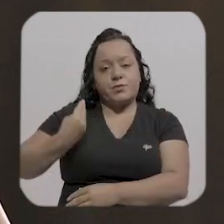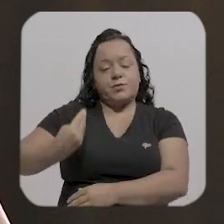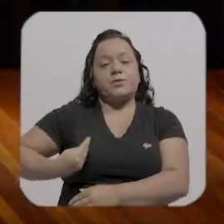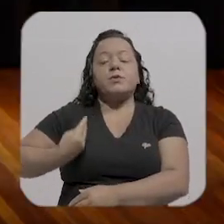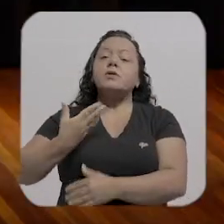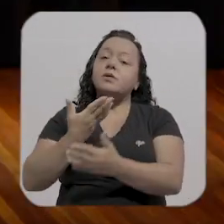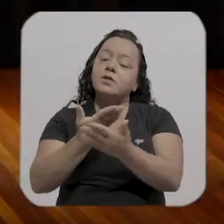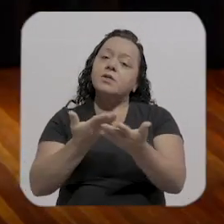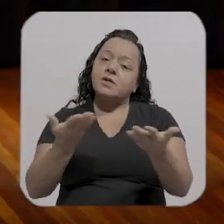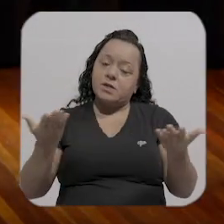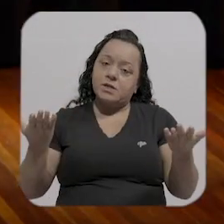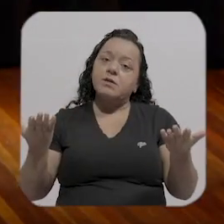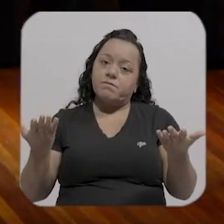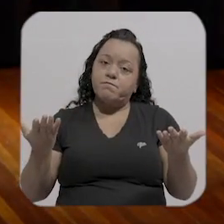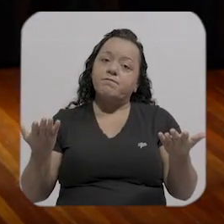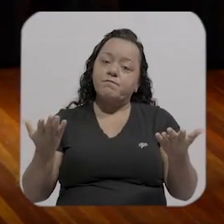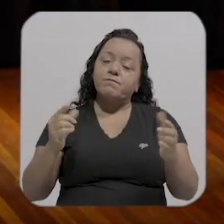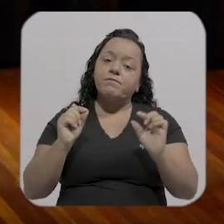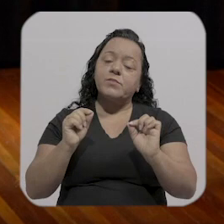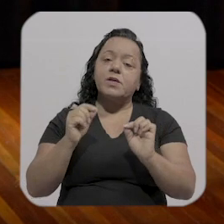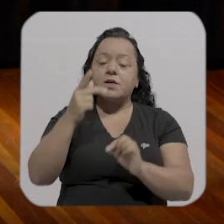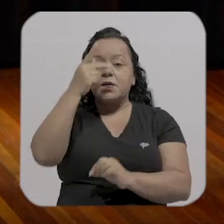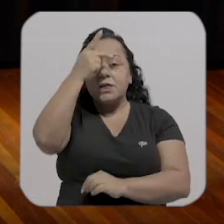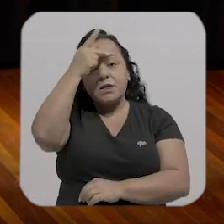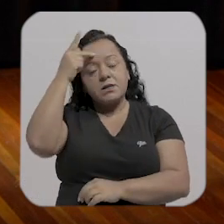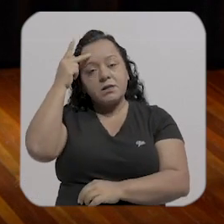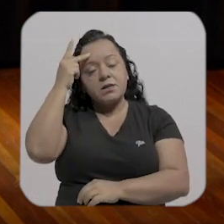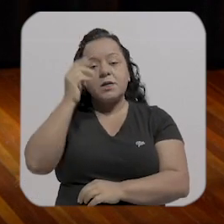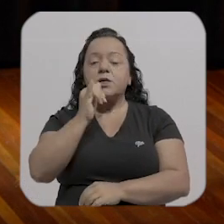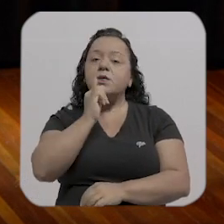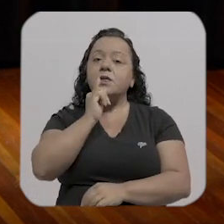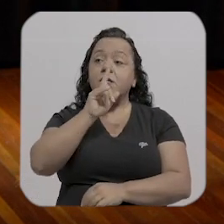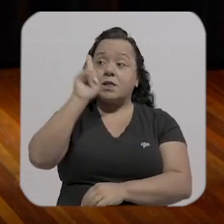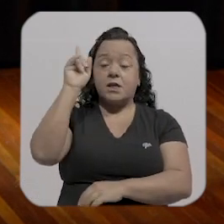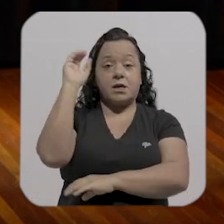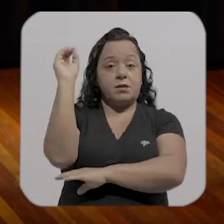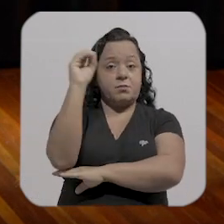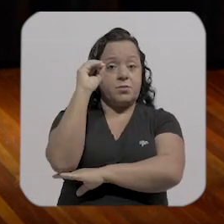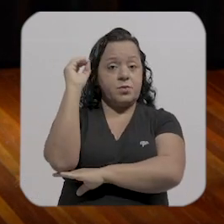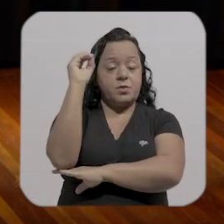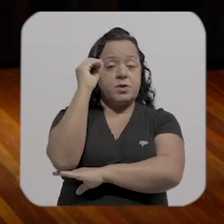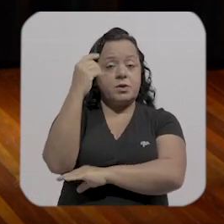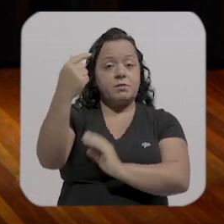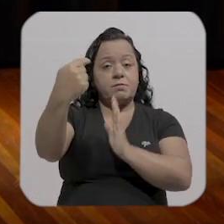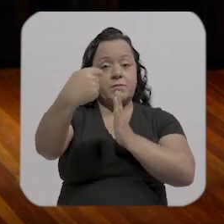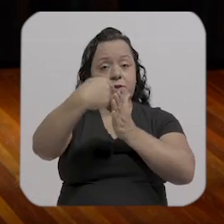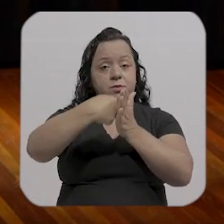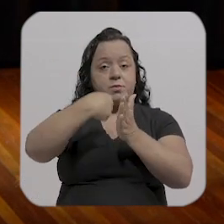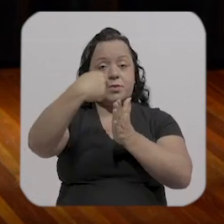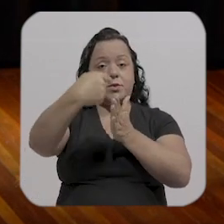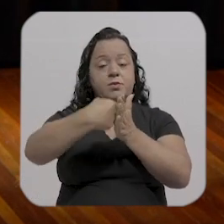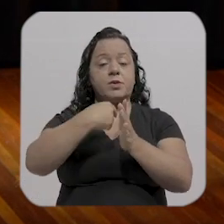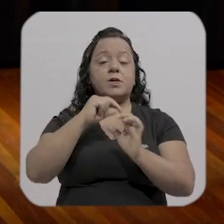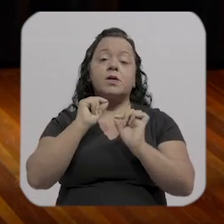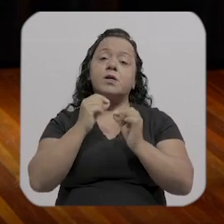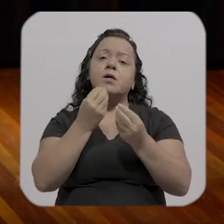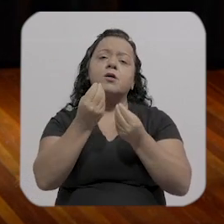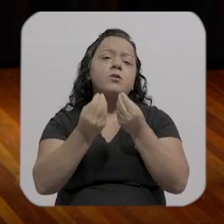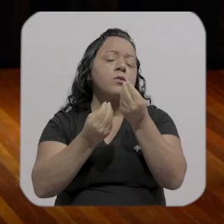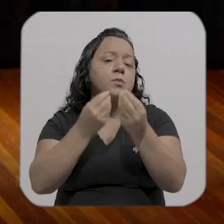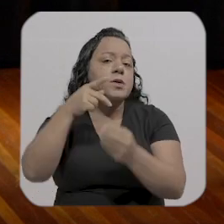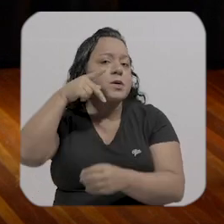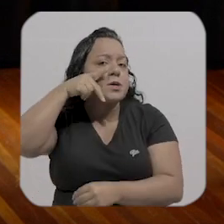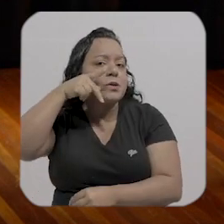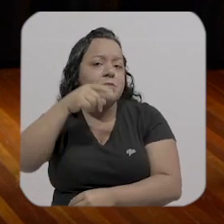fizeram uma pergunta como é Porto Velho né o pessoal lá fora quando você sai tem curiosidade né eu costumo dizer